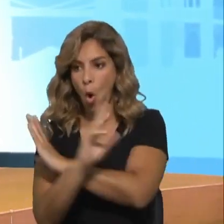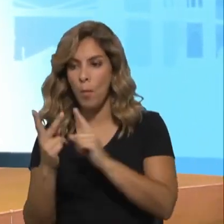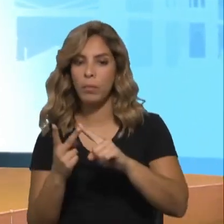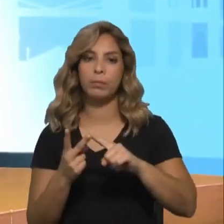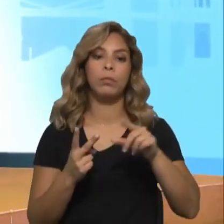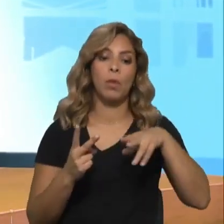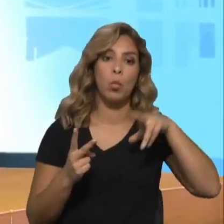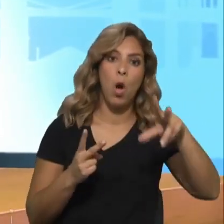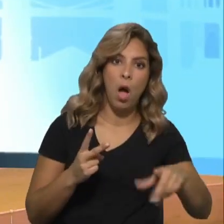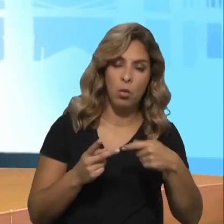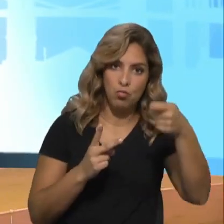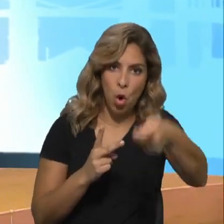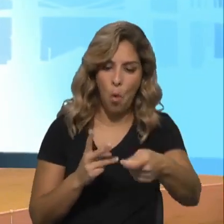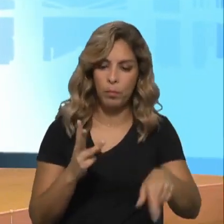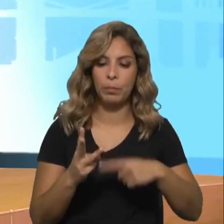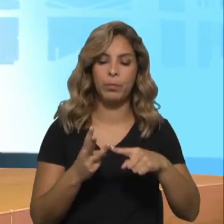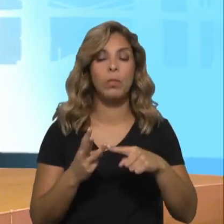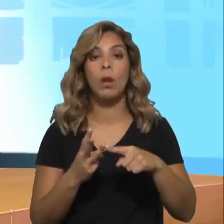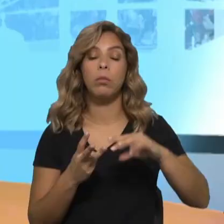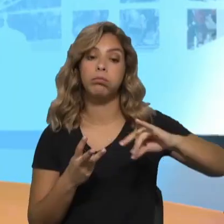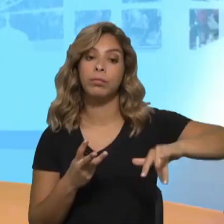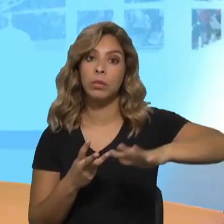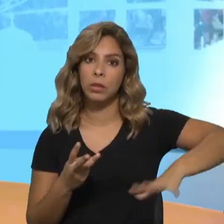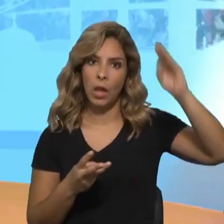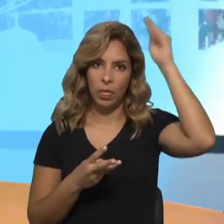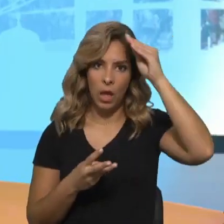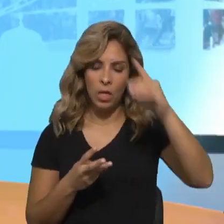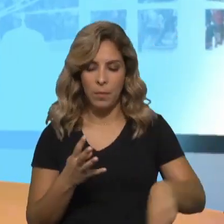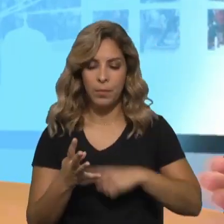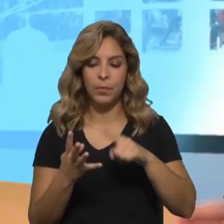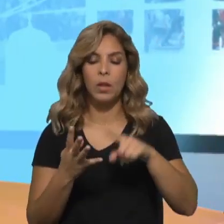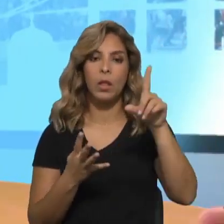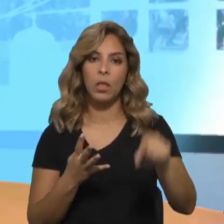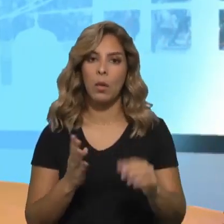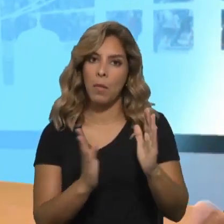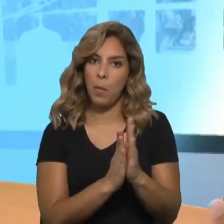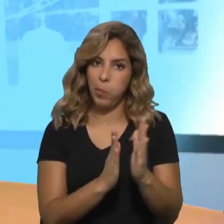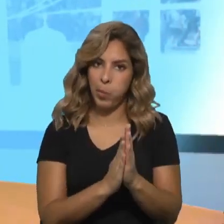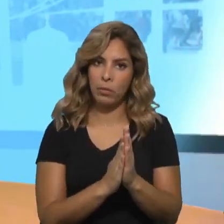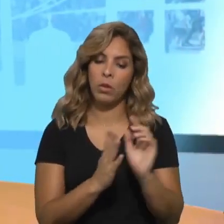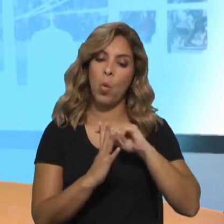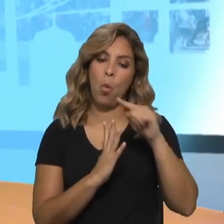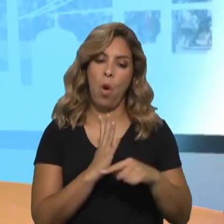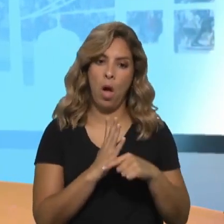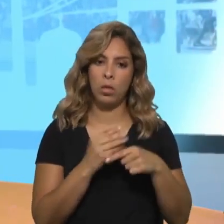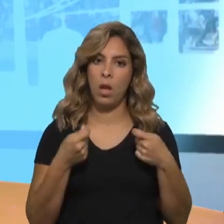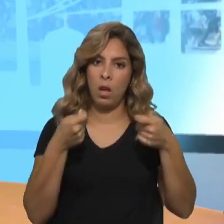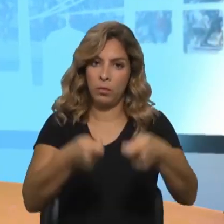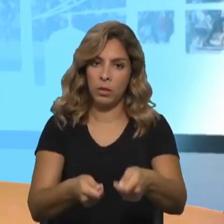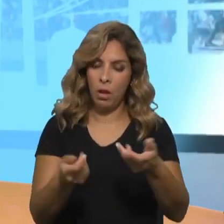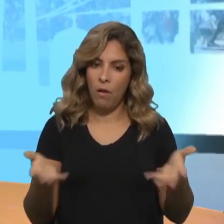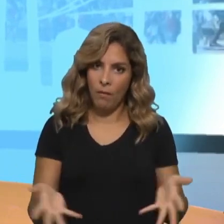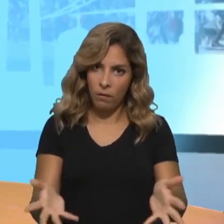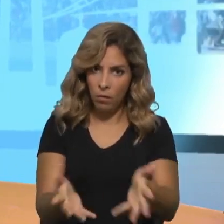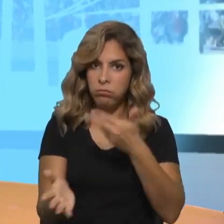município e da Igreja, para que se criem, para que se passem das palavras à ação e que se criem equipamentos de